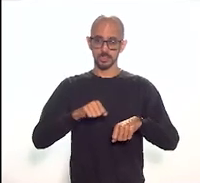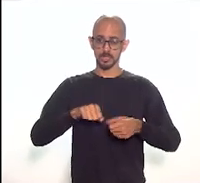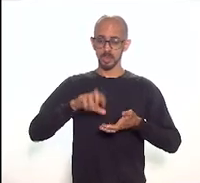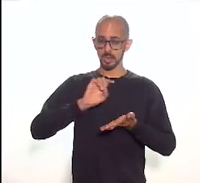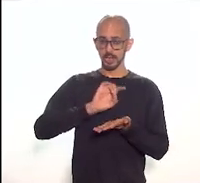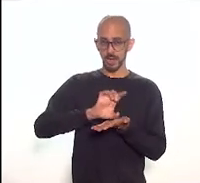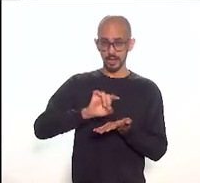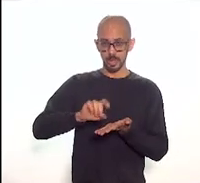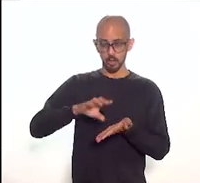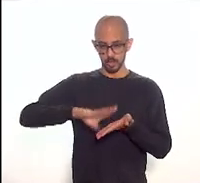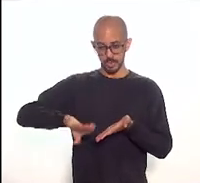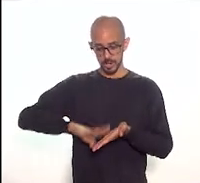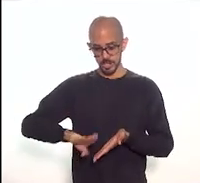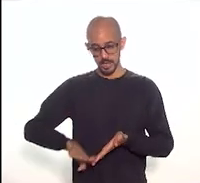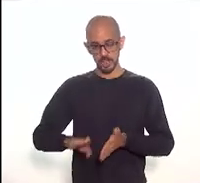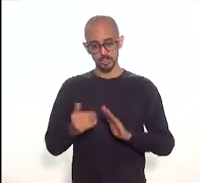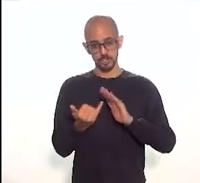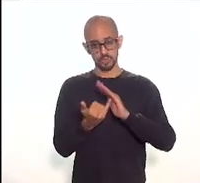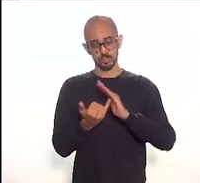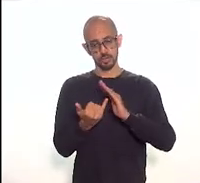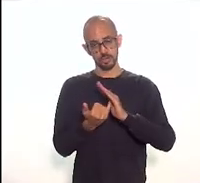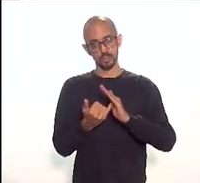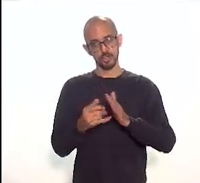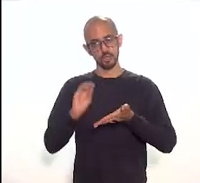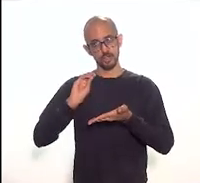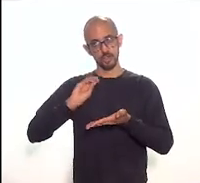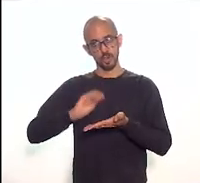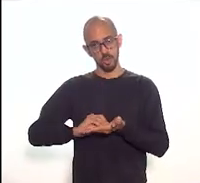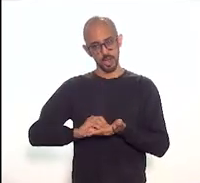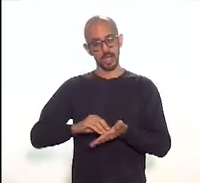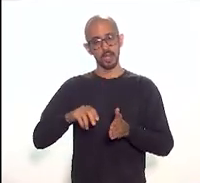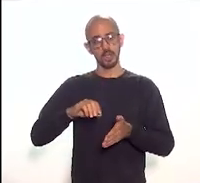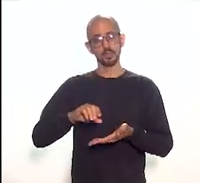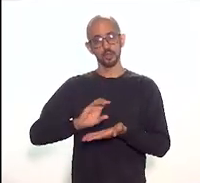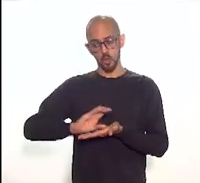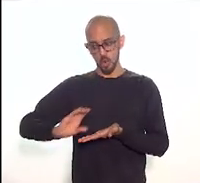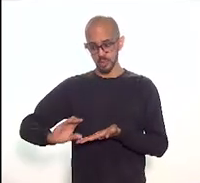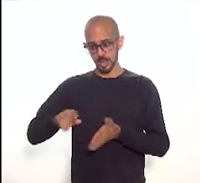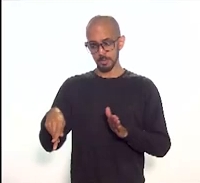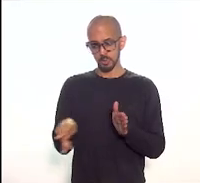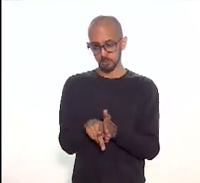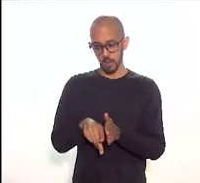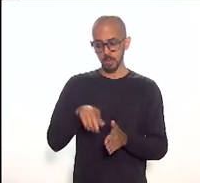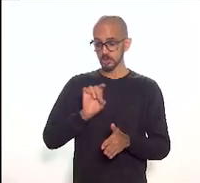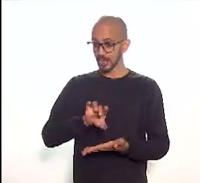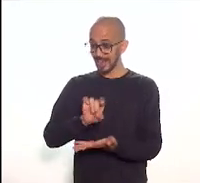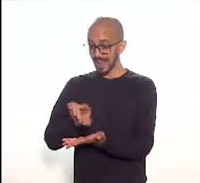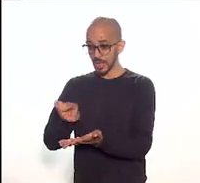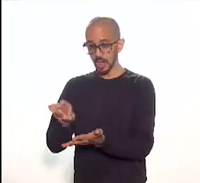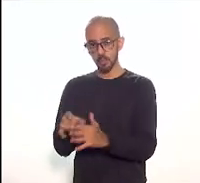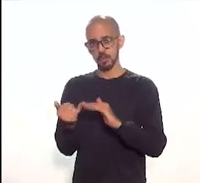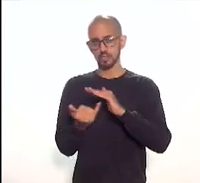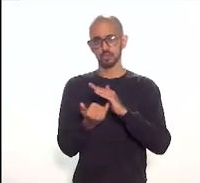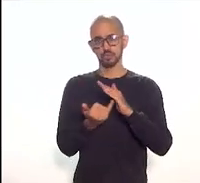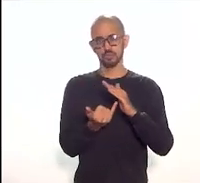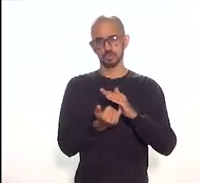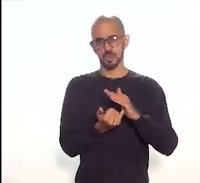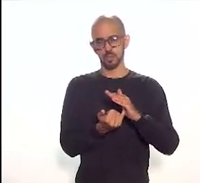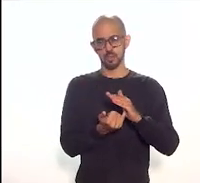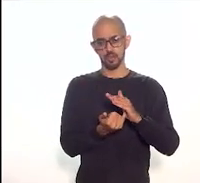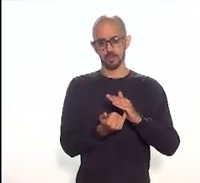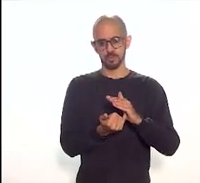instituição precisam estar previstos nos orçamentos próprios e nas rubricas de cada instituição para que